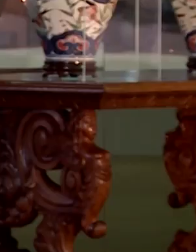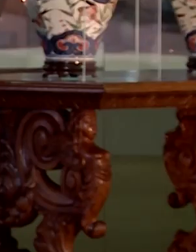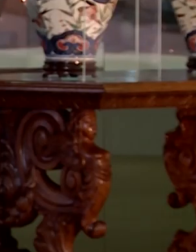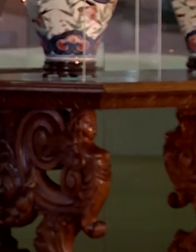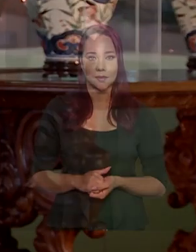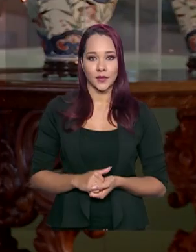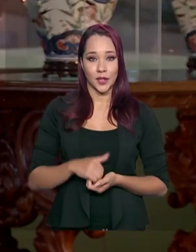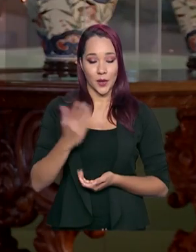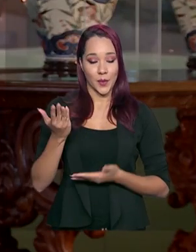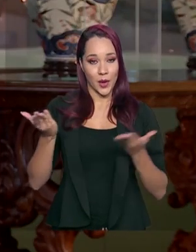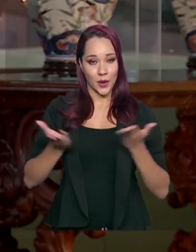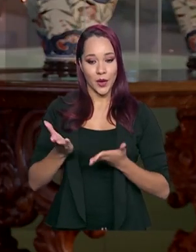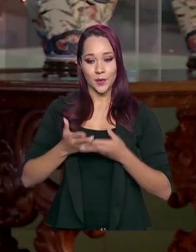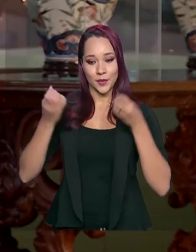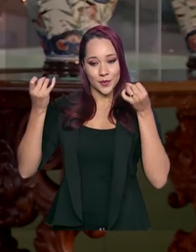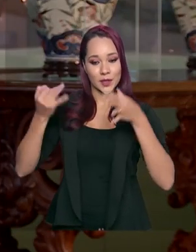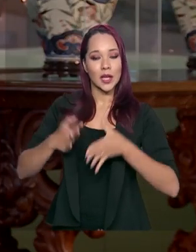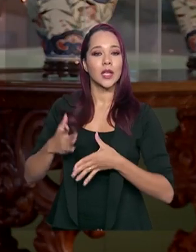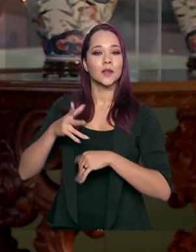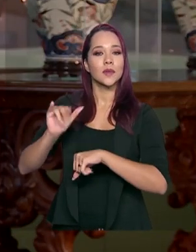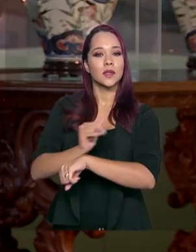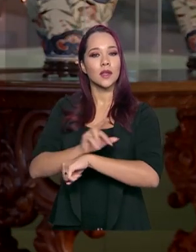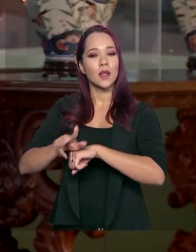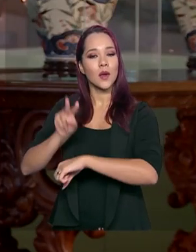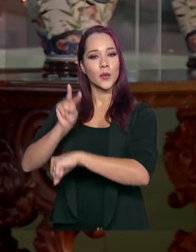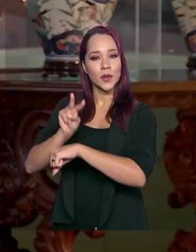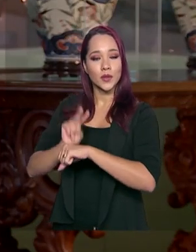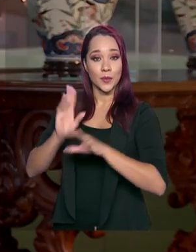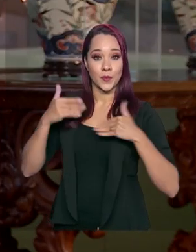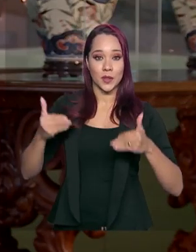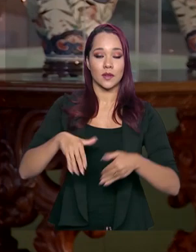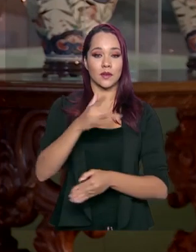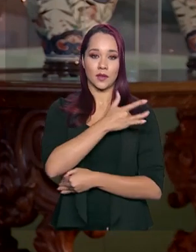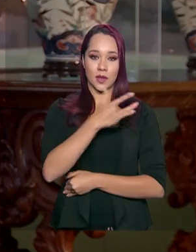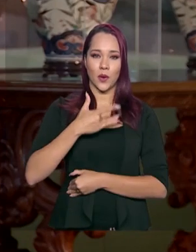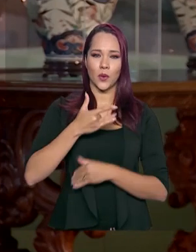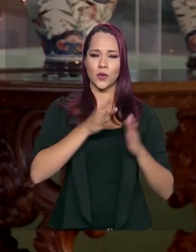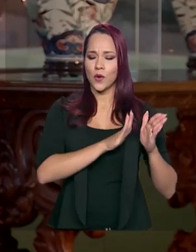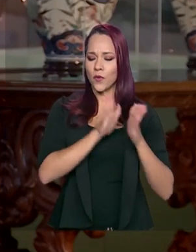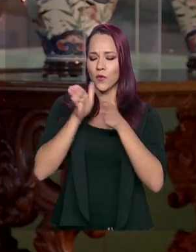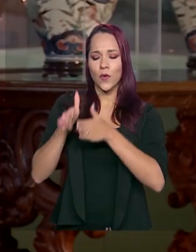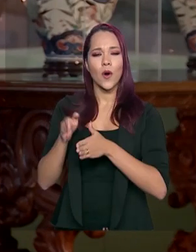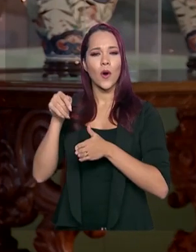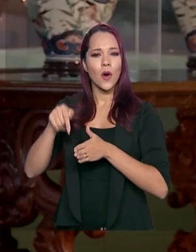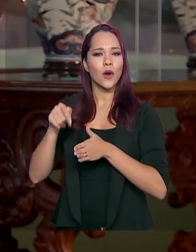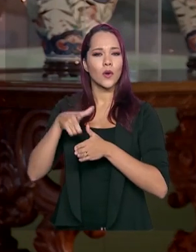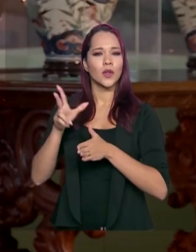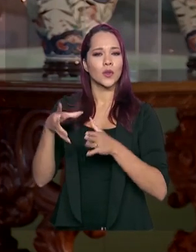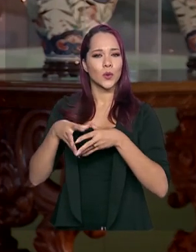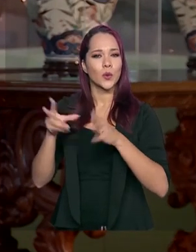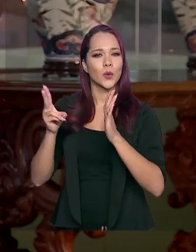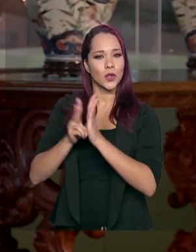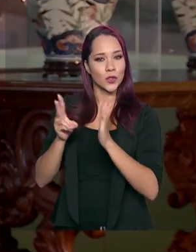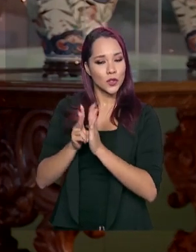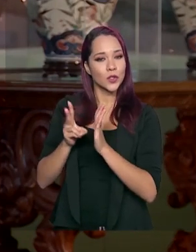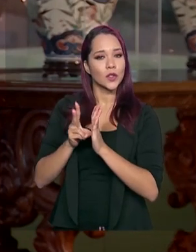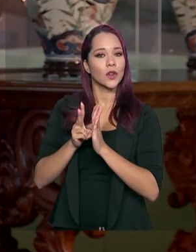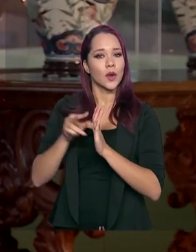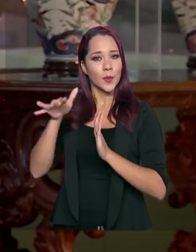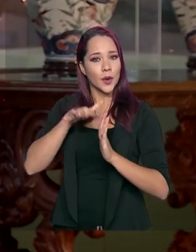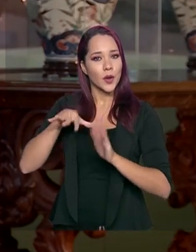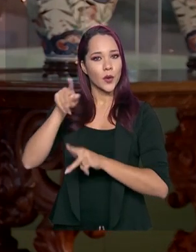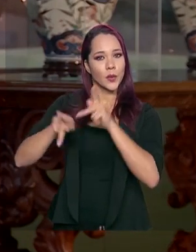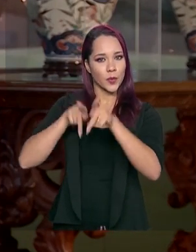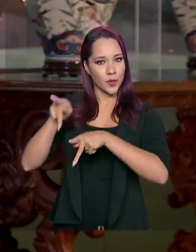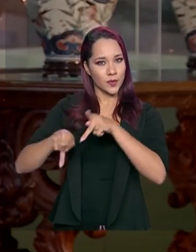Para falar sobre as ações de proteção do Ministério da Saúde voltados para esses indígenas, voltada para essa